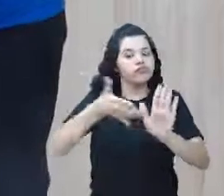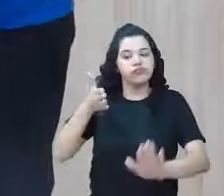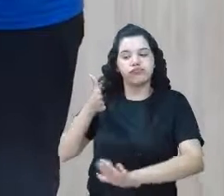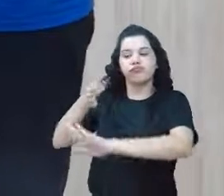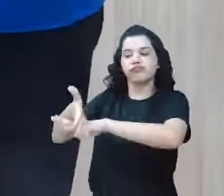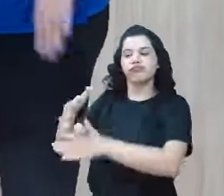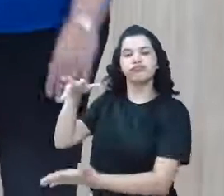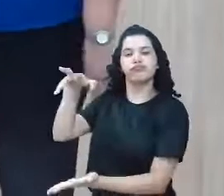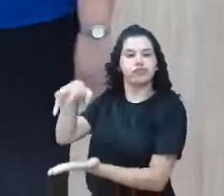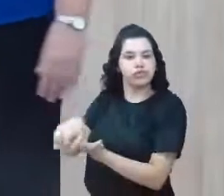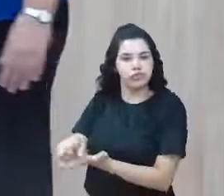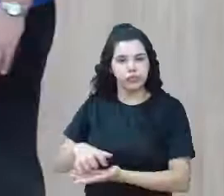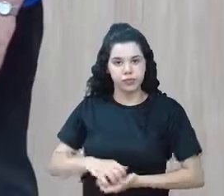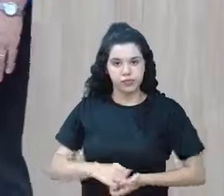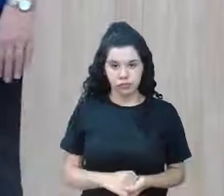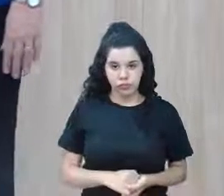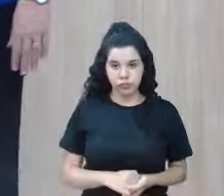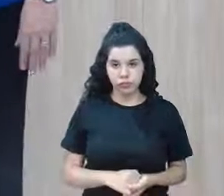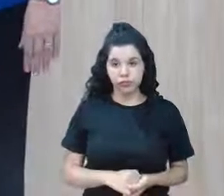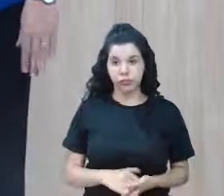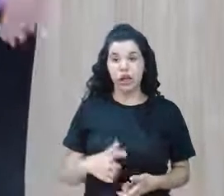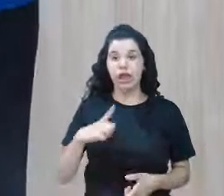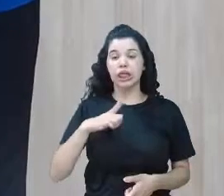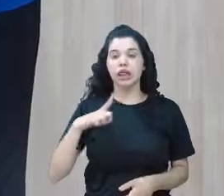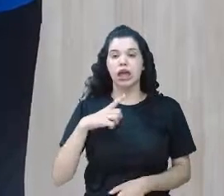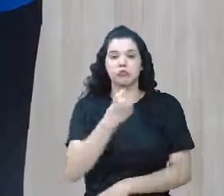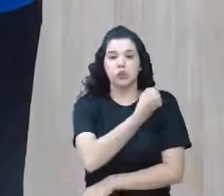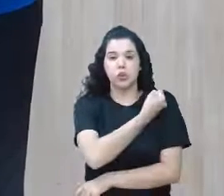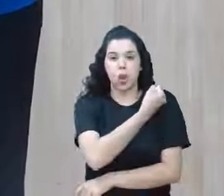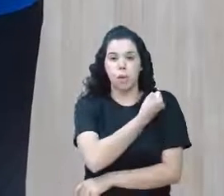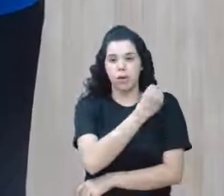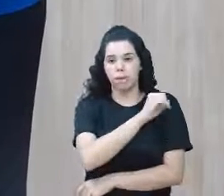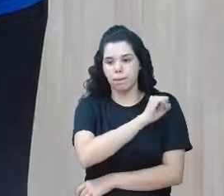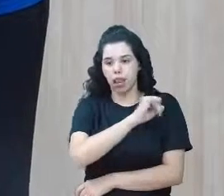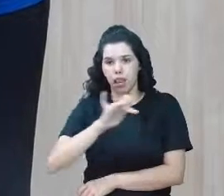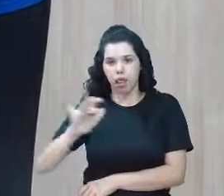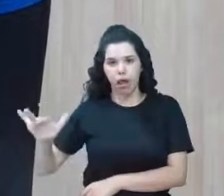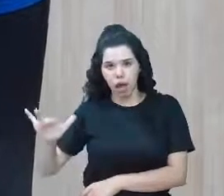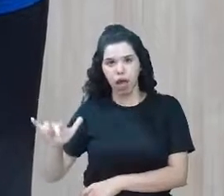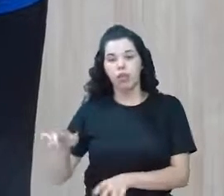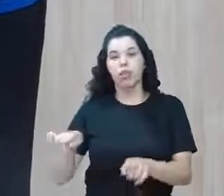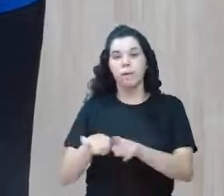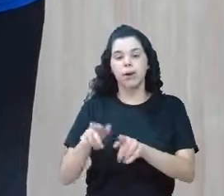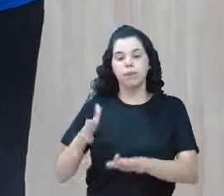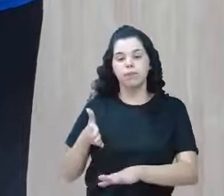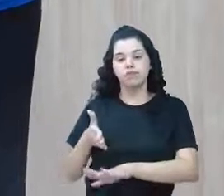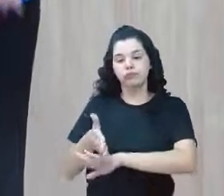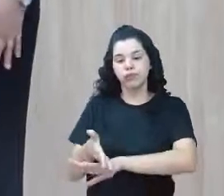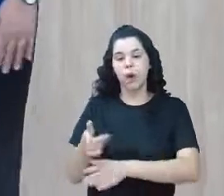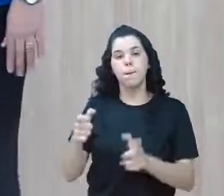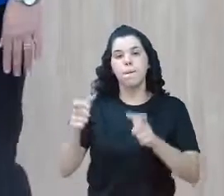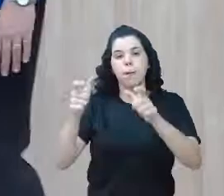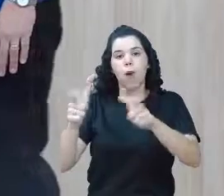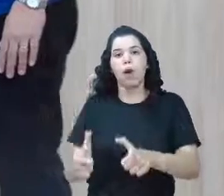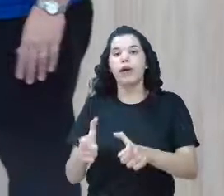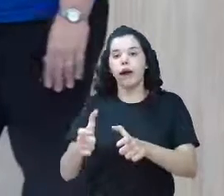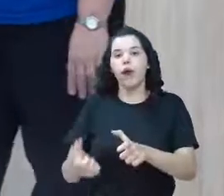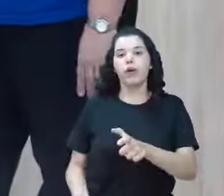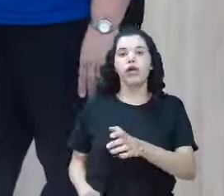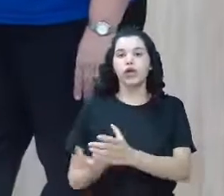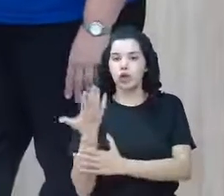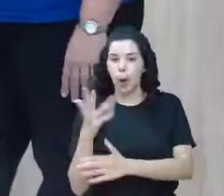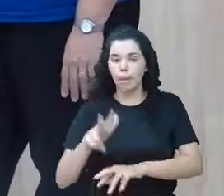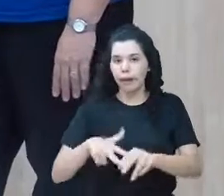cadastramento. Que essa numeração são os produtos, a sua origem e onde ela se encontra.